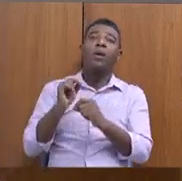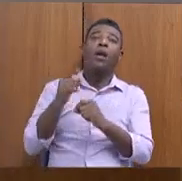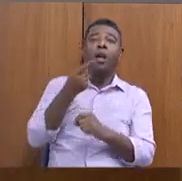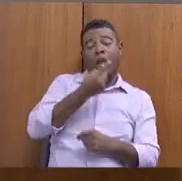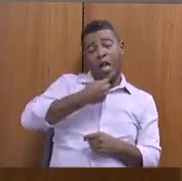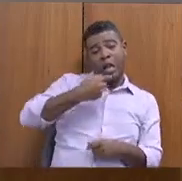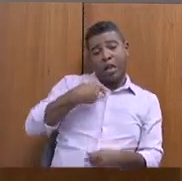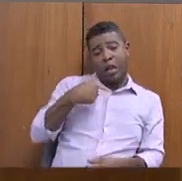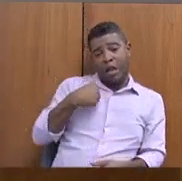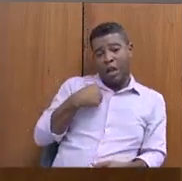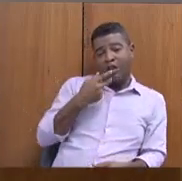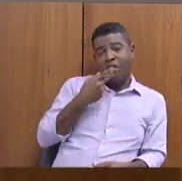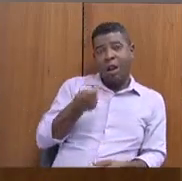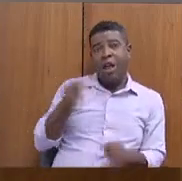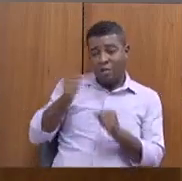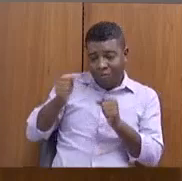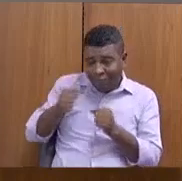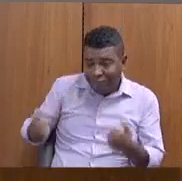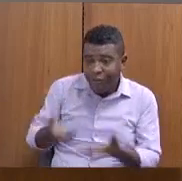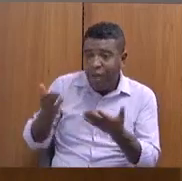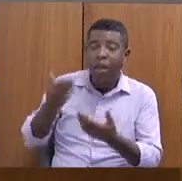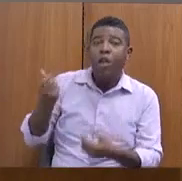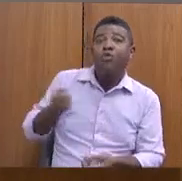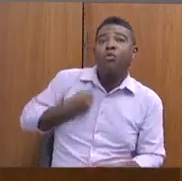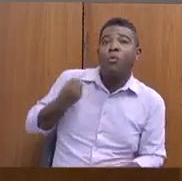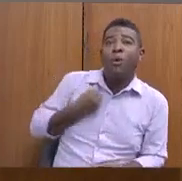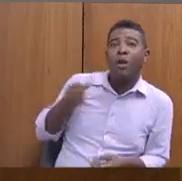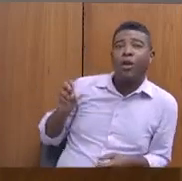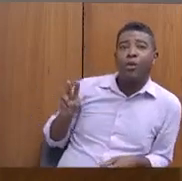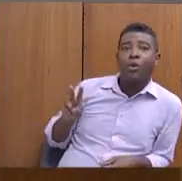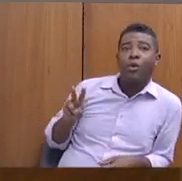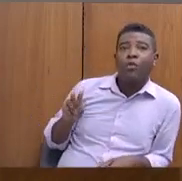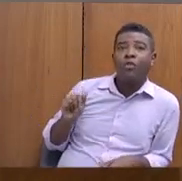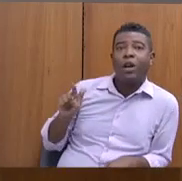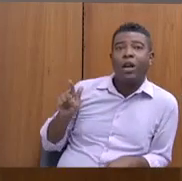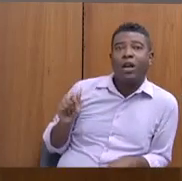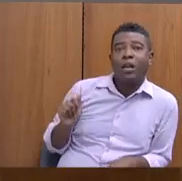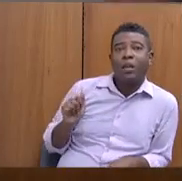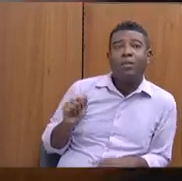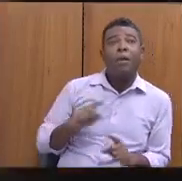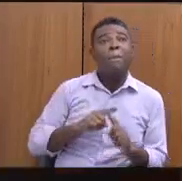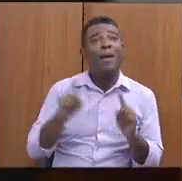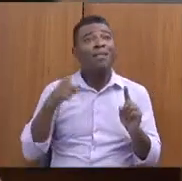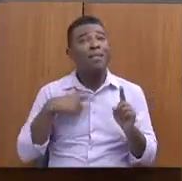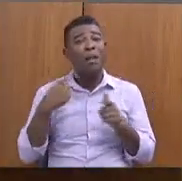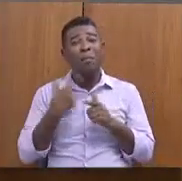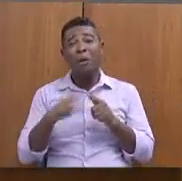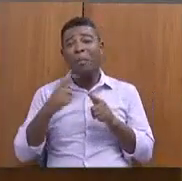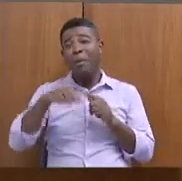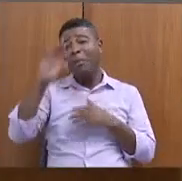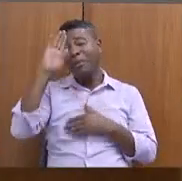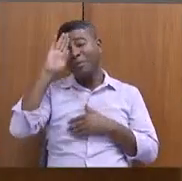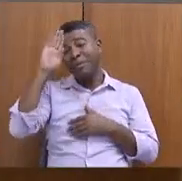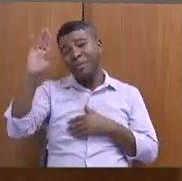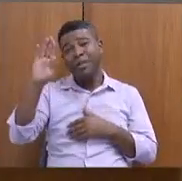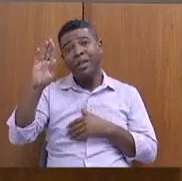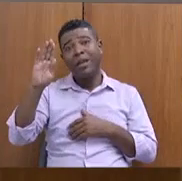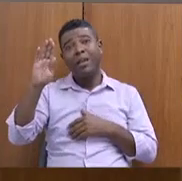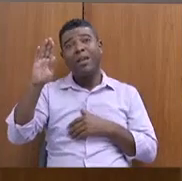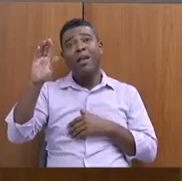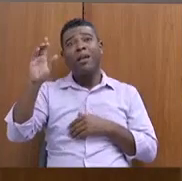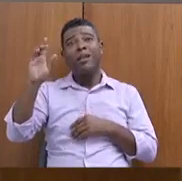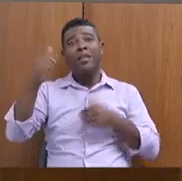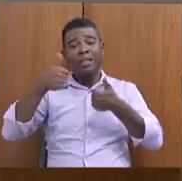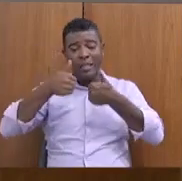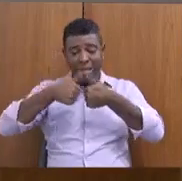ao número de vagas, mas nós temos um problema maior, é que não está dando o match das vagas com